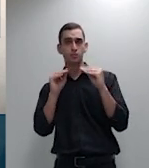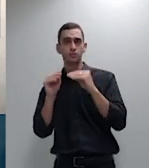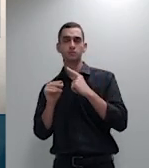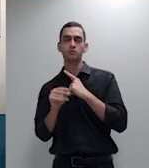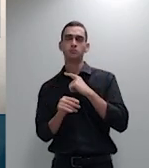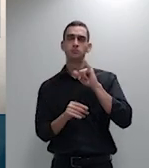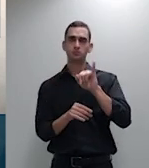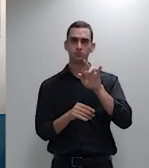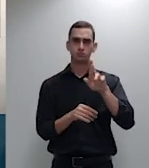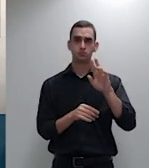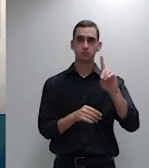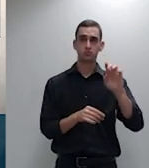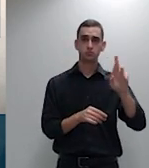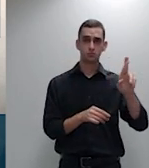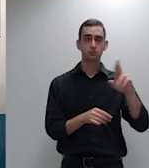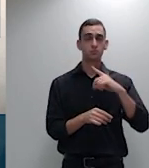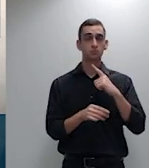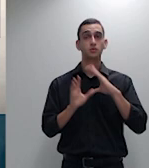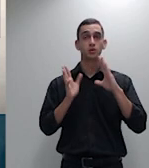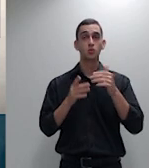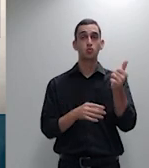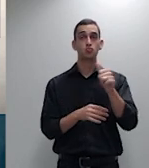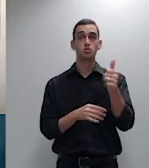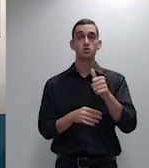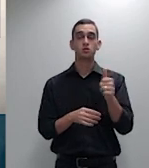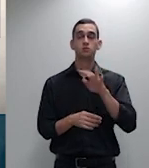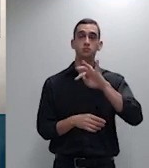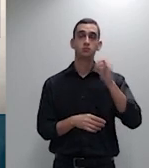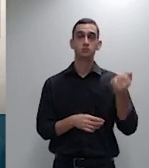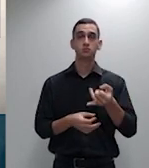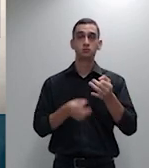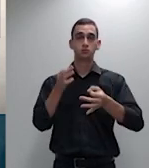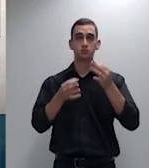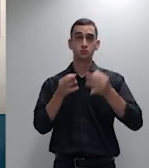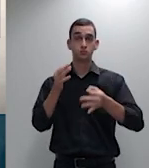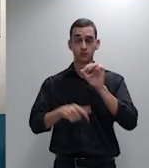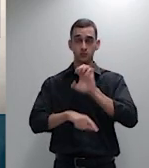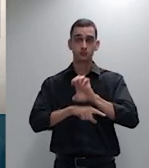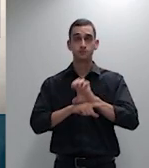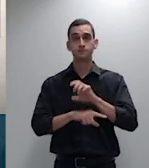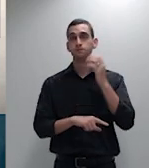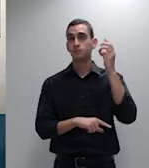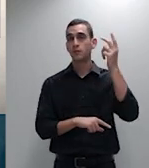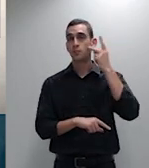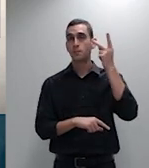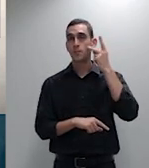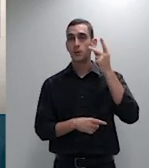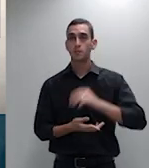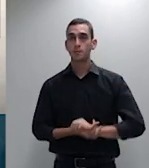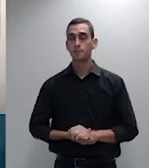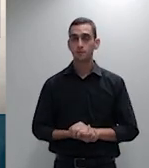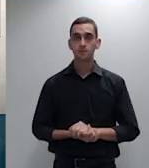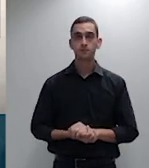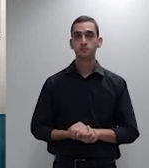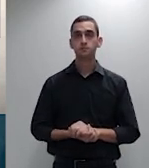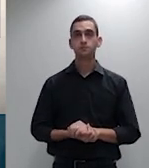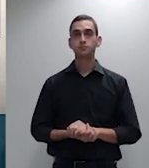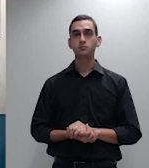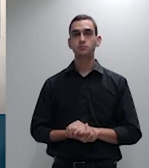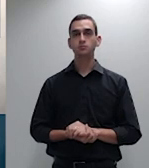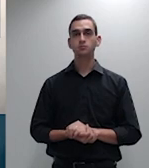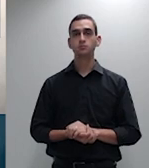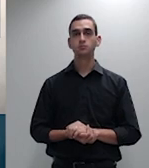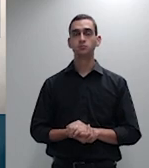de Justiça de São Paulo relembre-se que a RN 63 estatuiu as seguintes